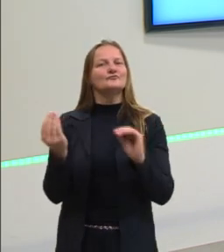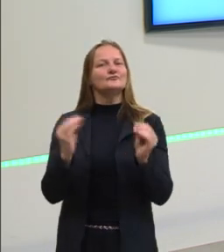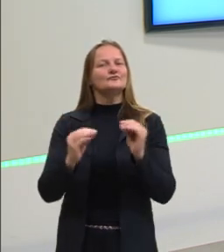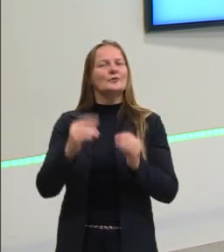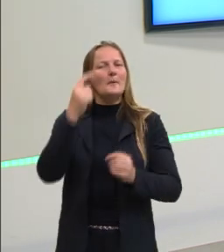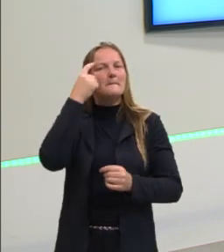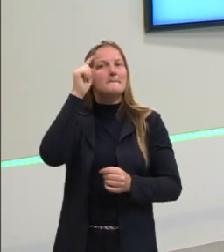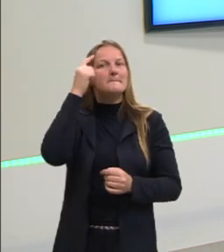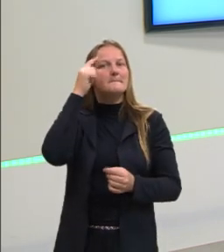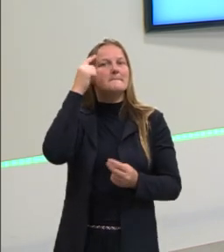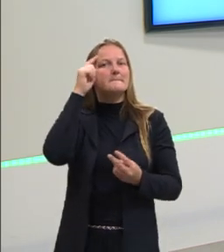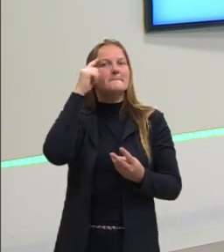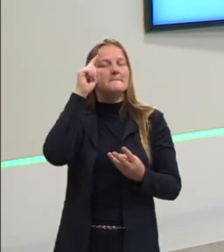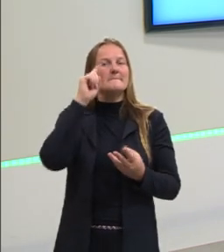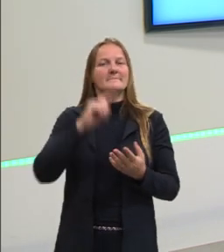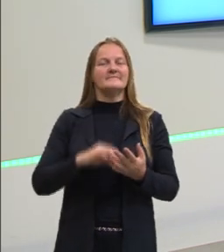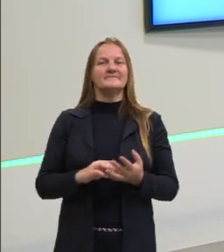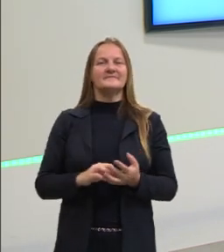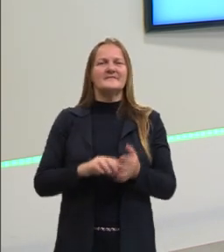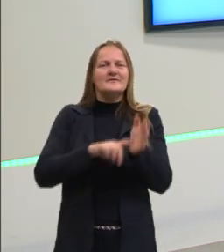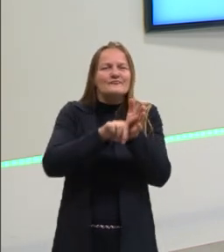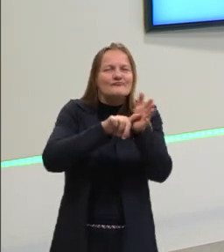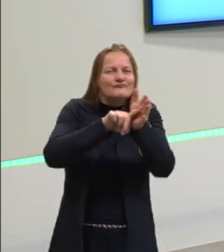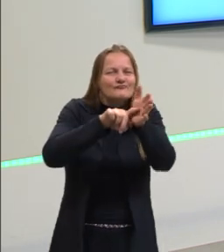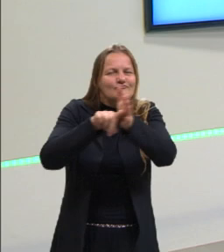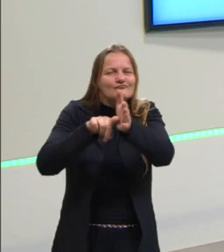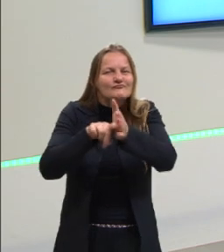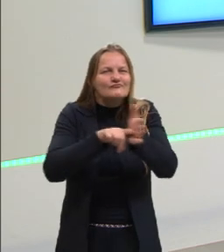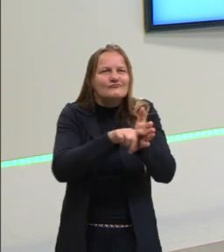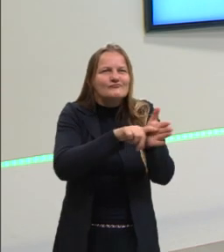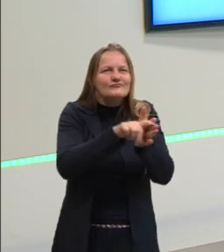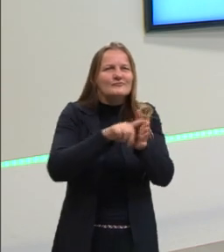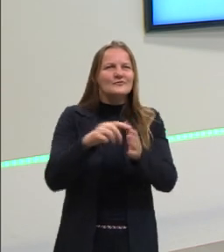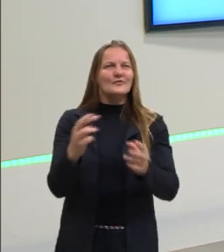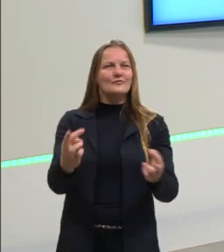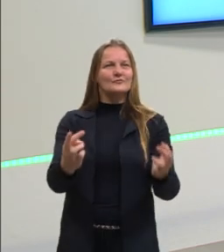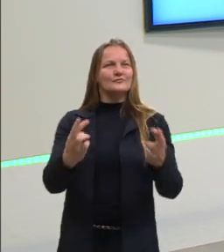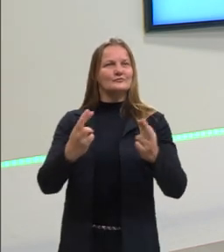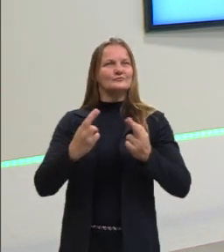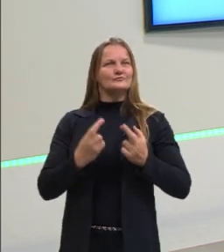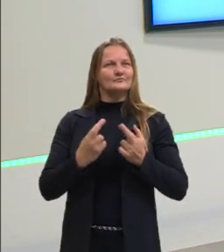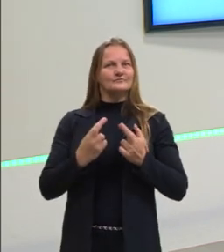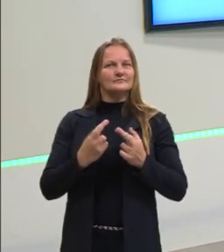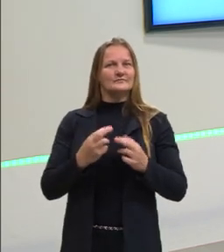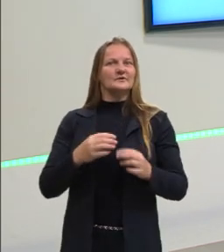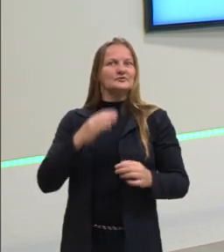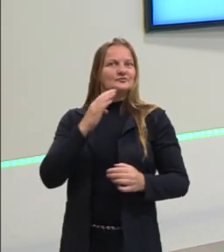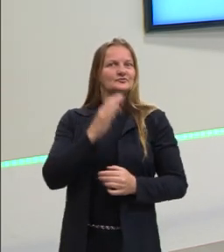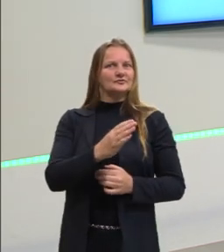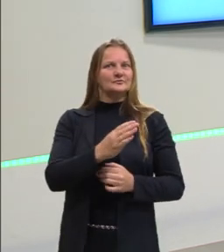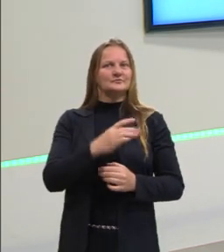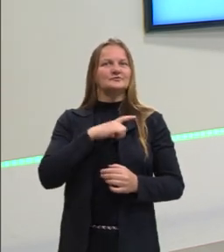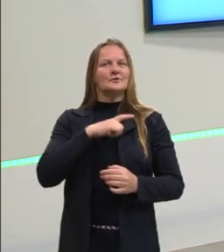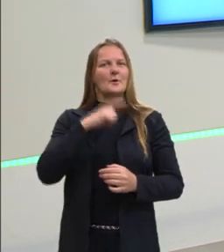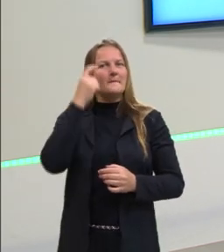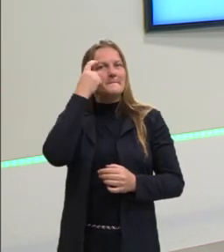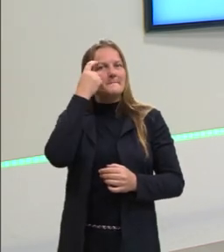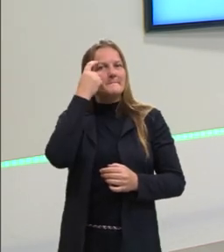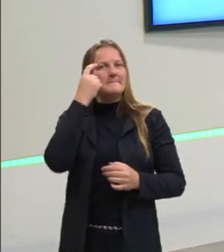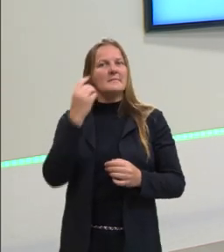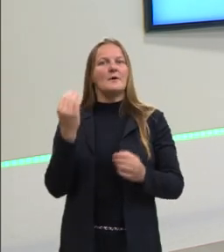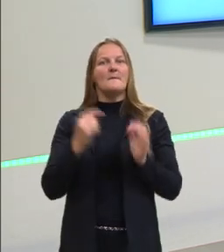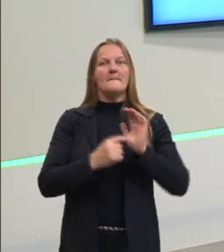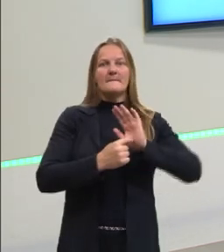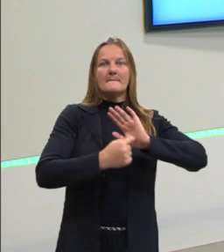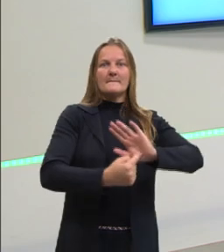o somatório de todas essas pesquisas e de todo o resultado das pesquisas diretamente desses pensadores, nos